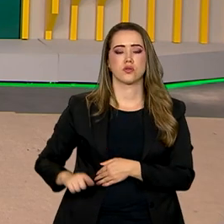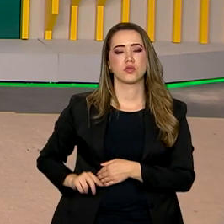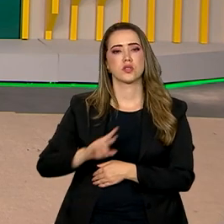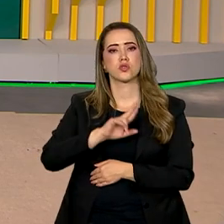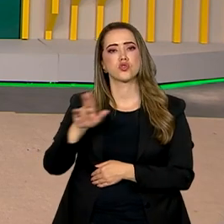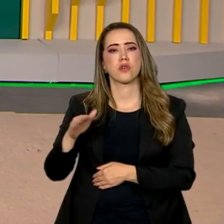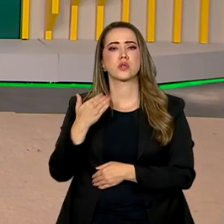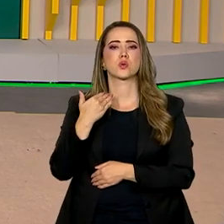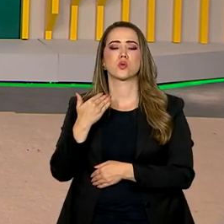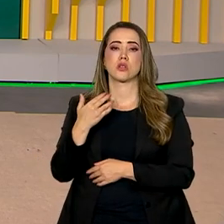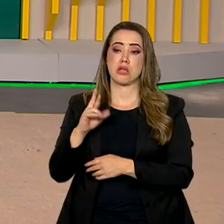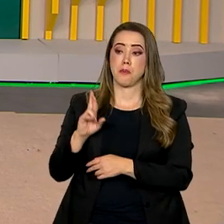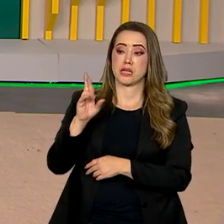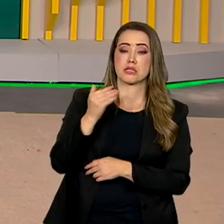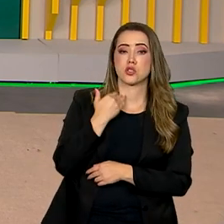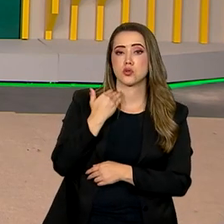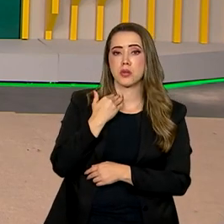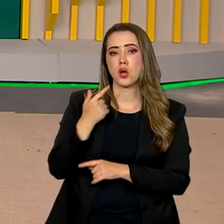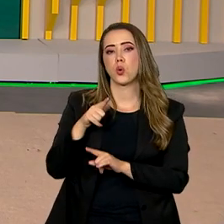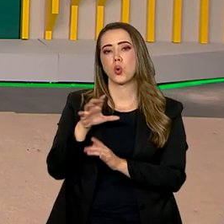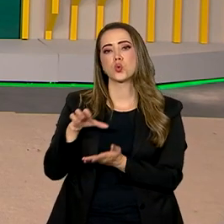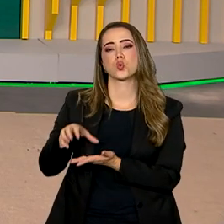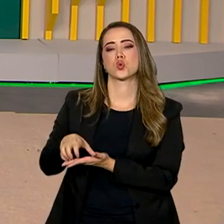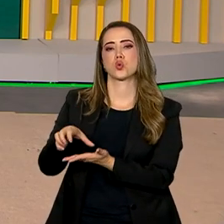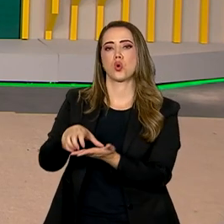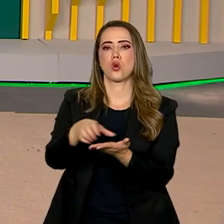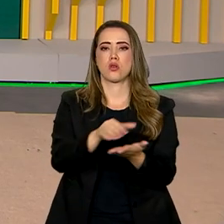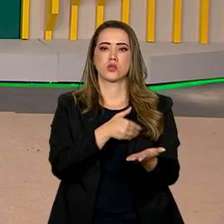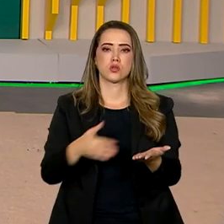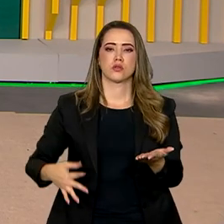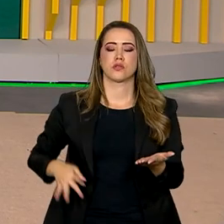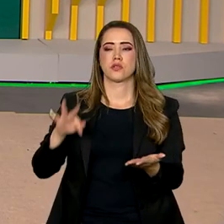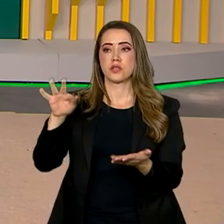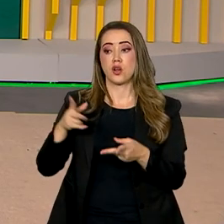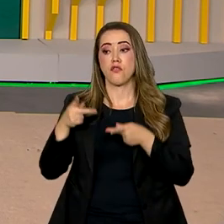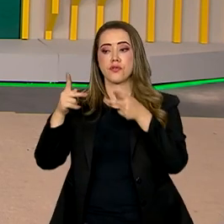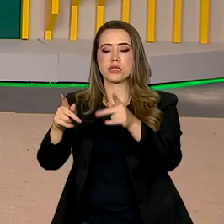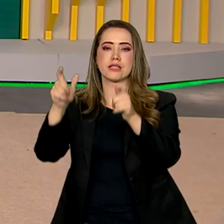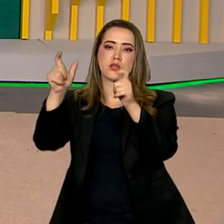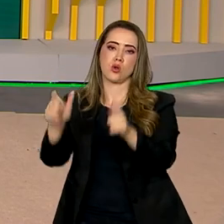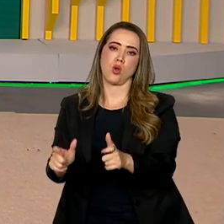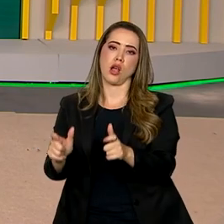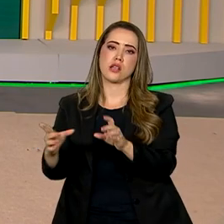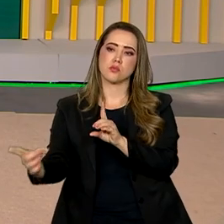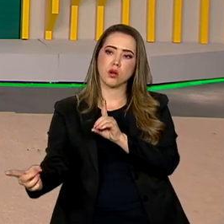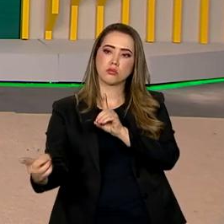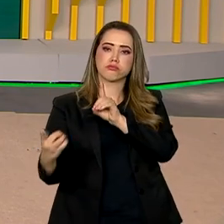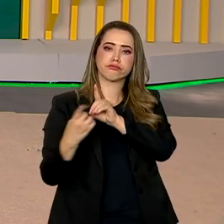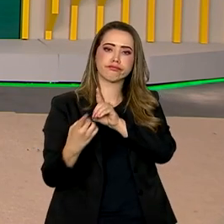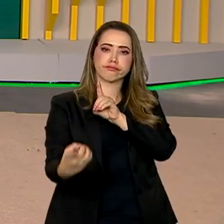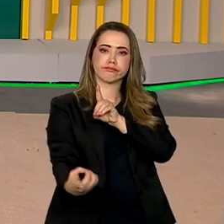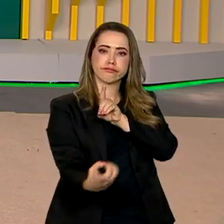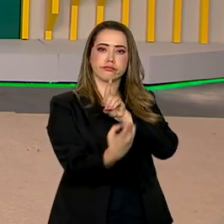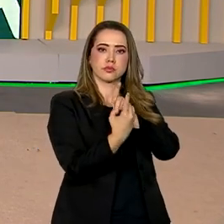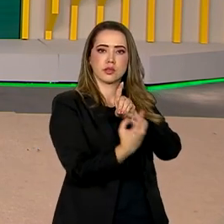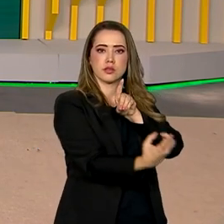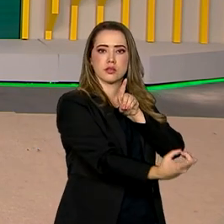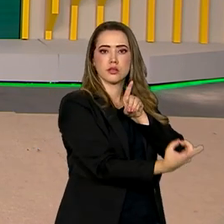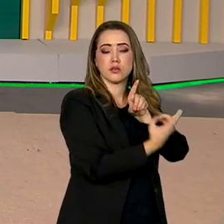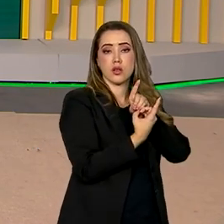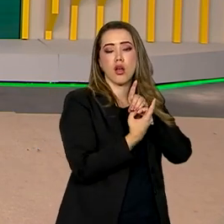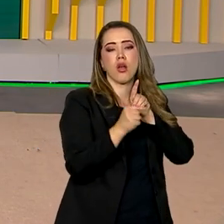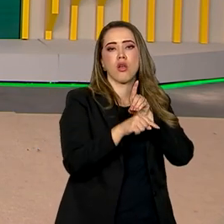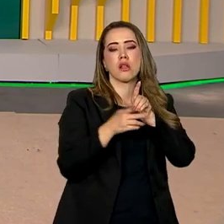de bancos, além de outros órgãos da União, ficam à disposição de prefeitos e secretários municipais